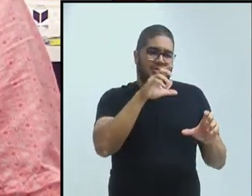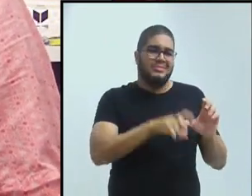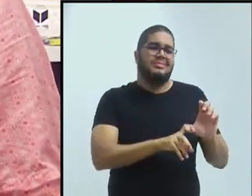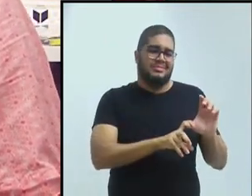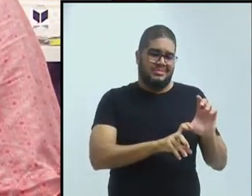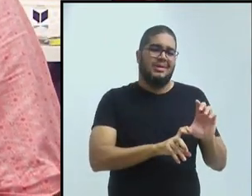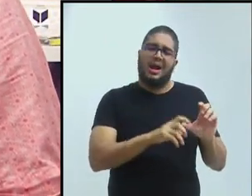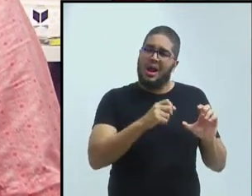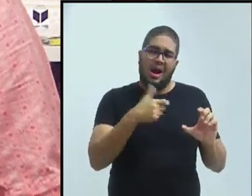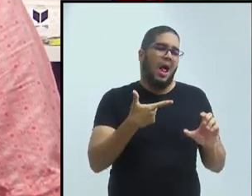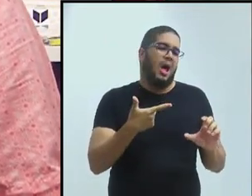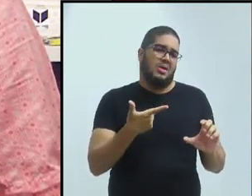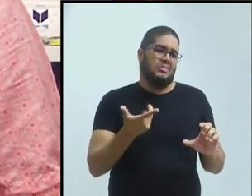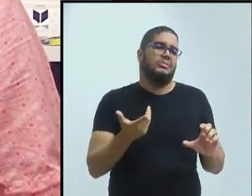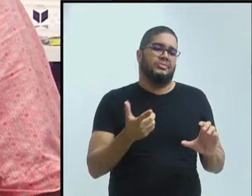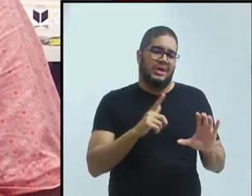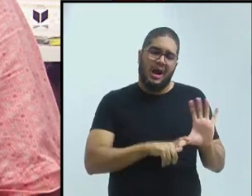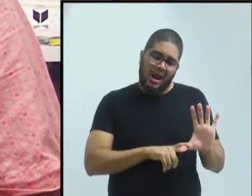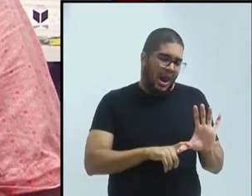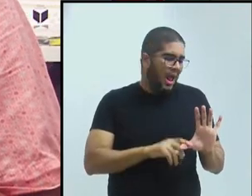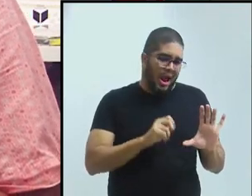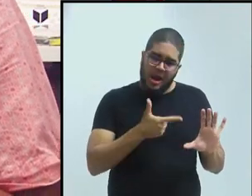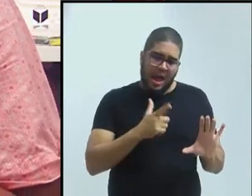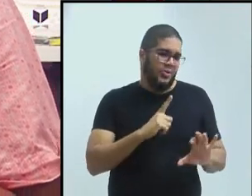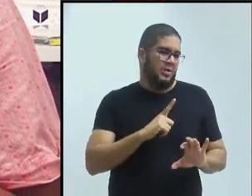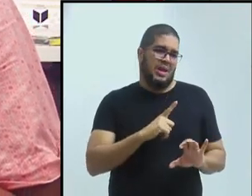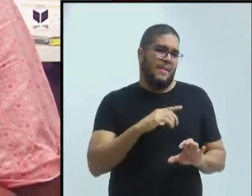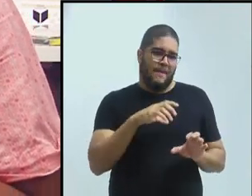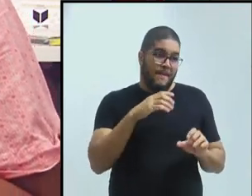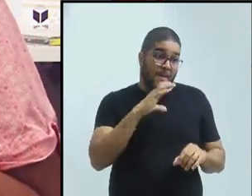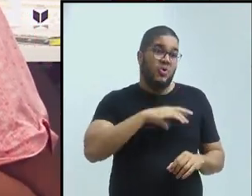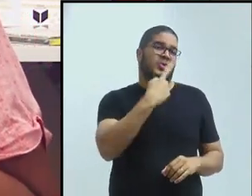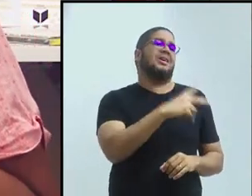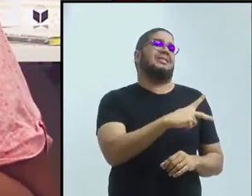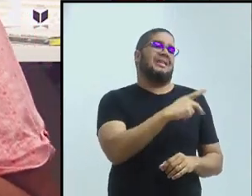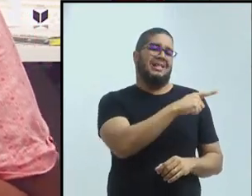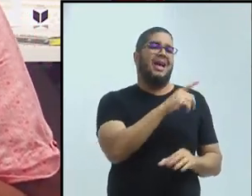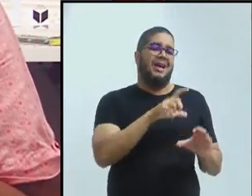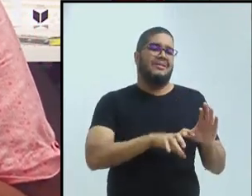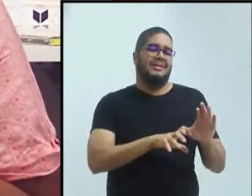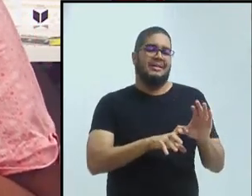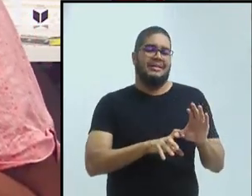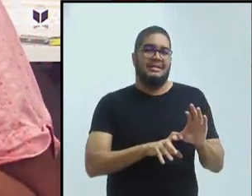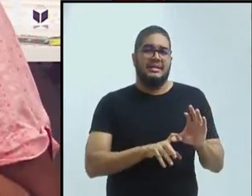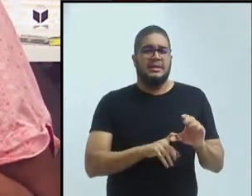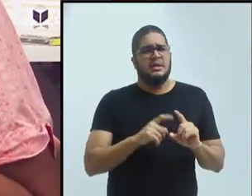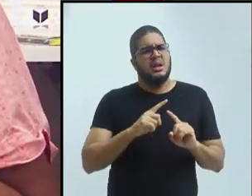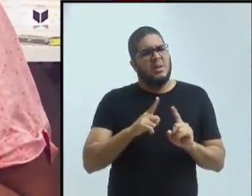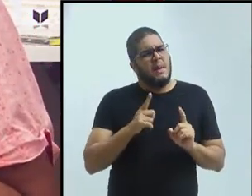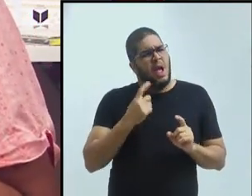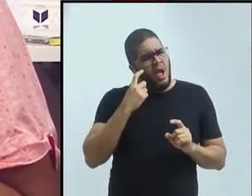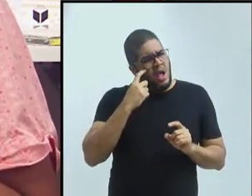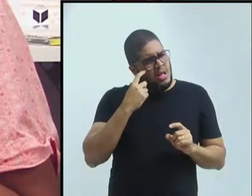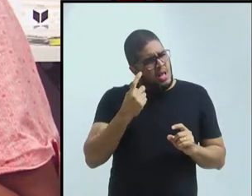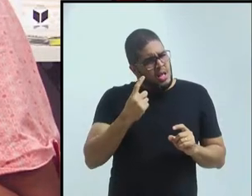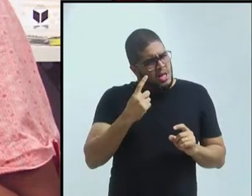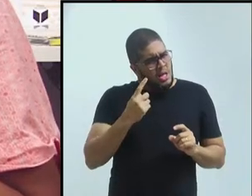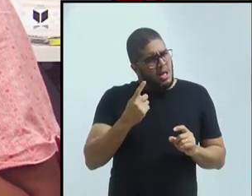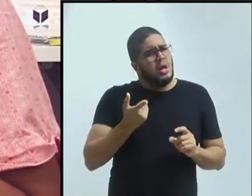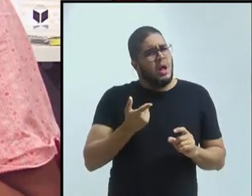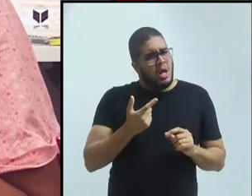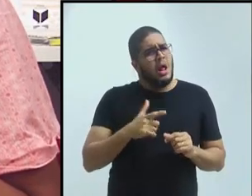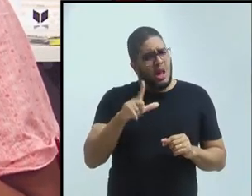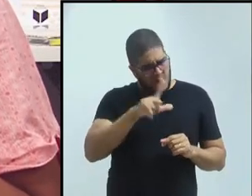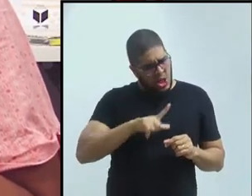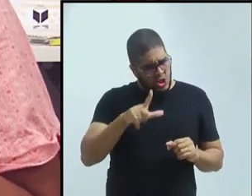angolanos. Uma das coisas que eu fiz... E curioso, porque a literatura angolana, há décadas, tem escritores que